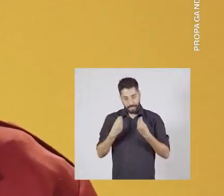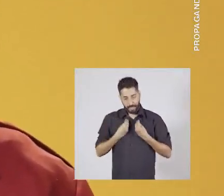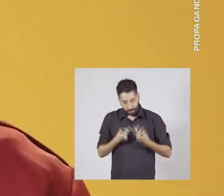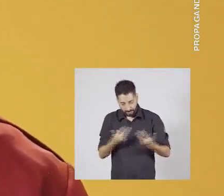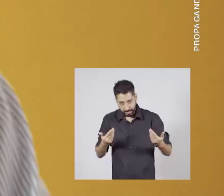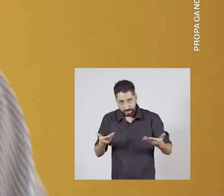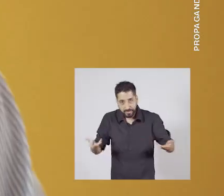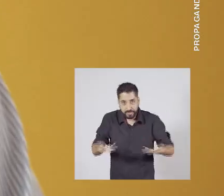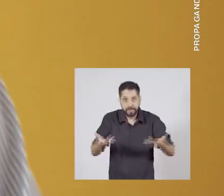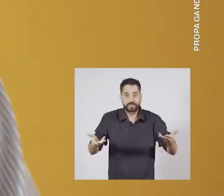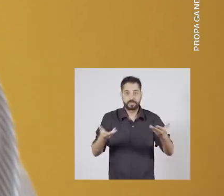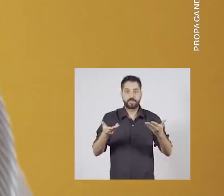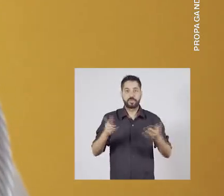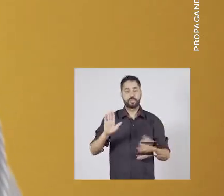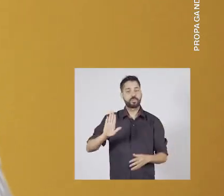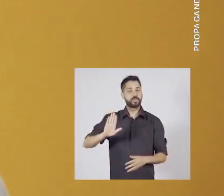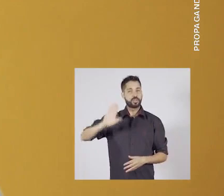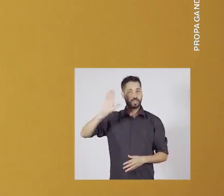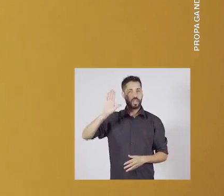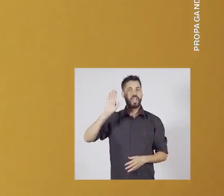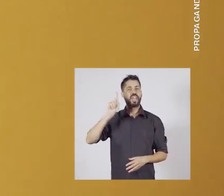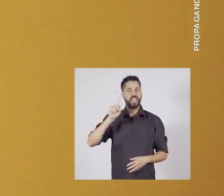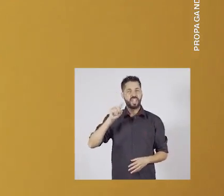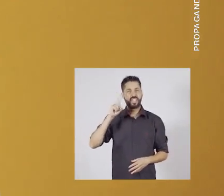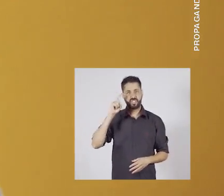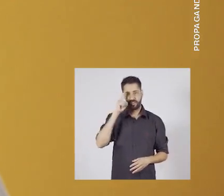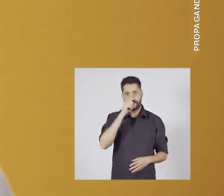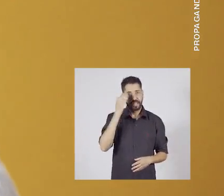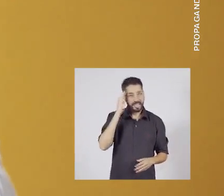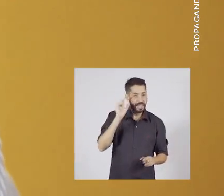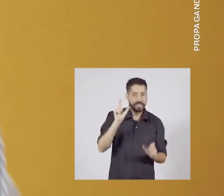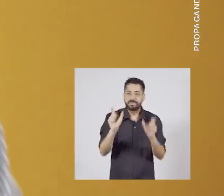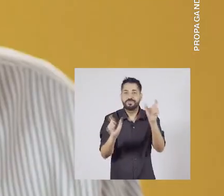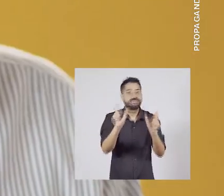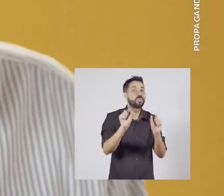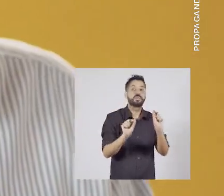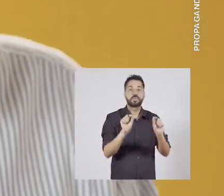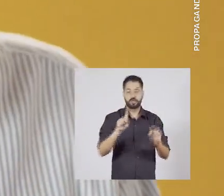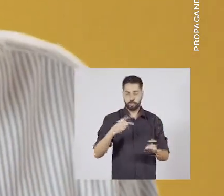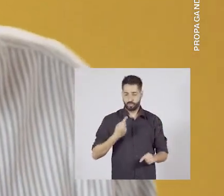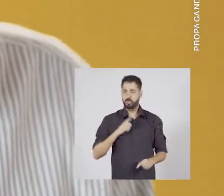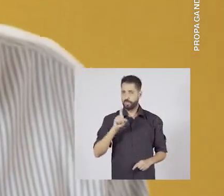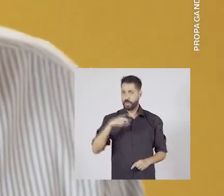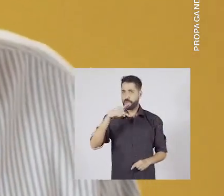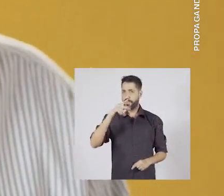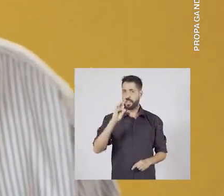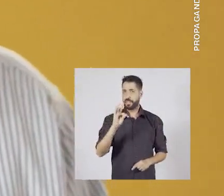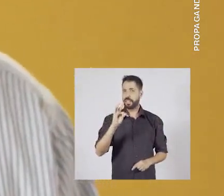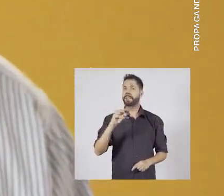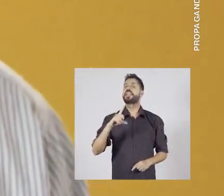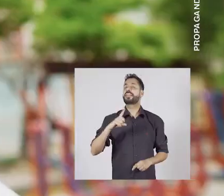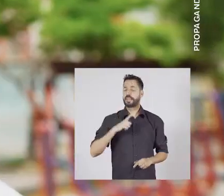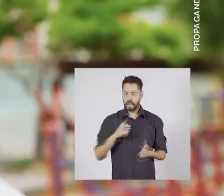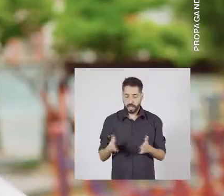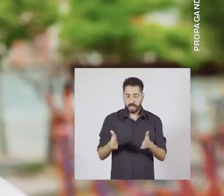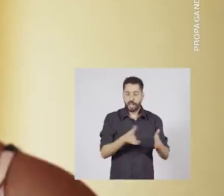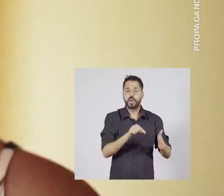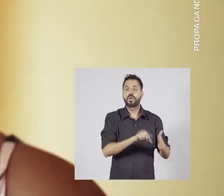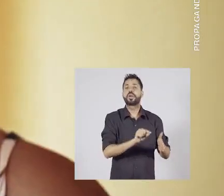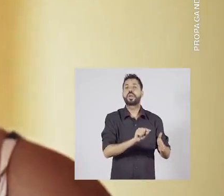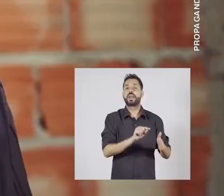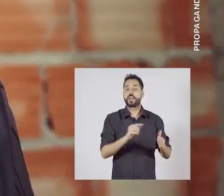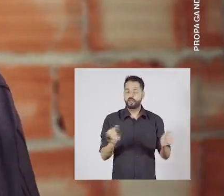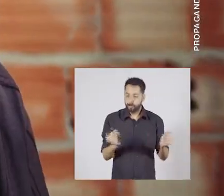as pessoas como eu. Nas eleições, às vezes é difícil entender quem é quem, mas a gente é do PT. O PT tem lado. O lado é